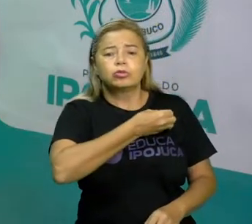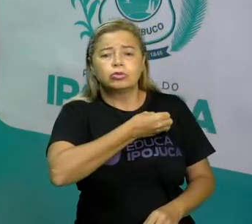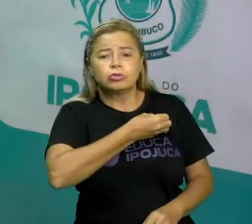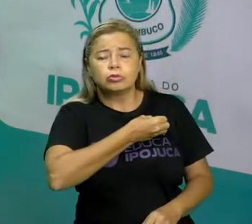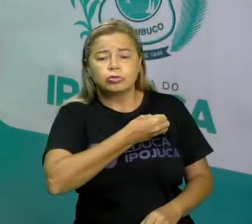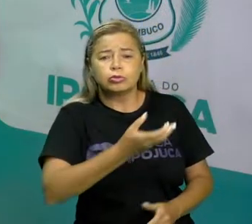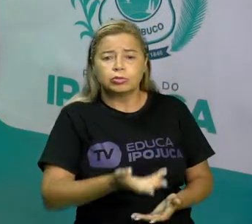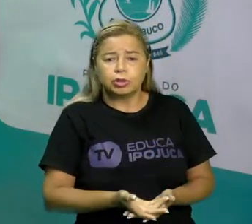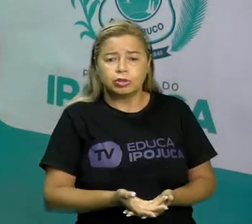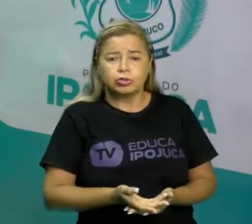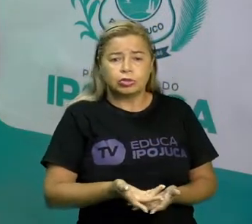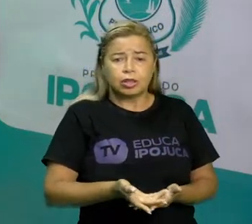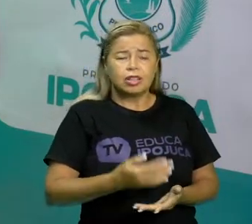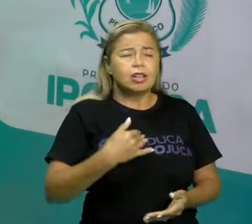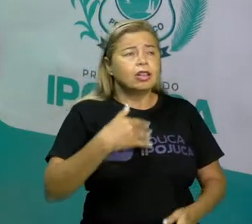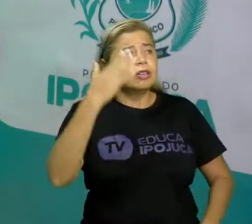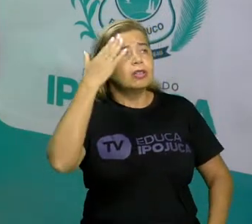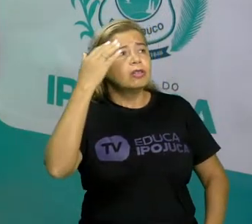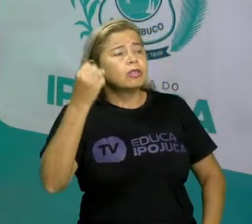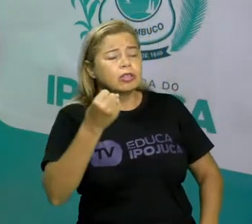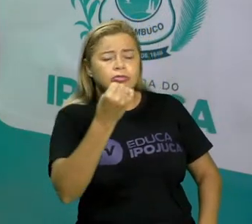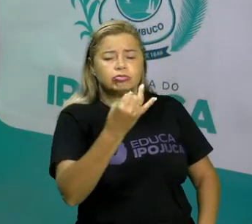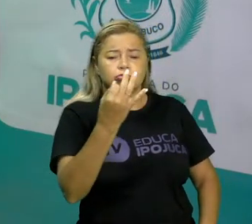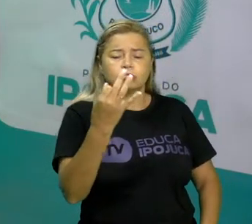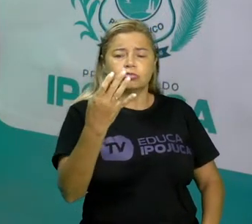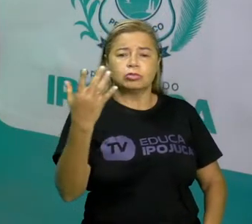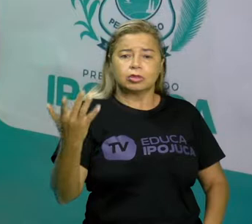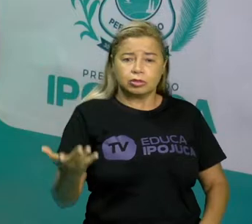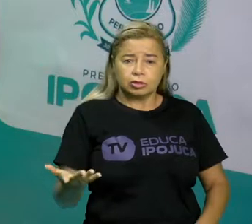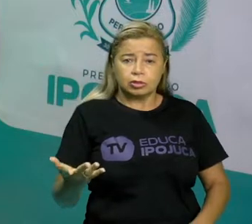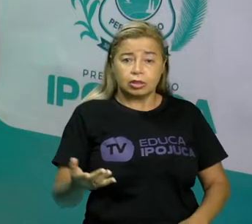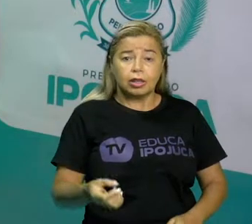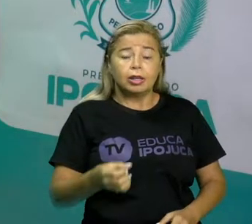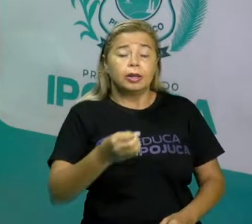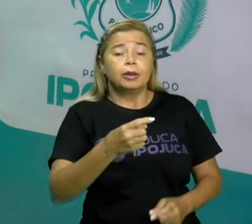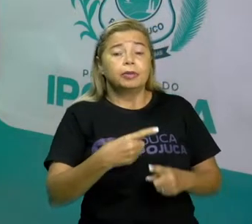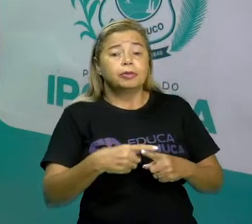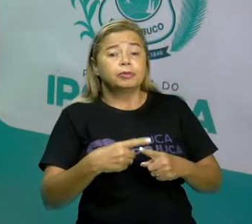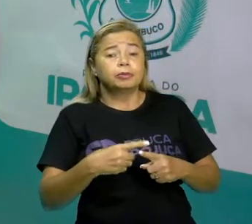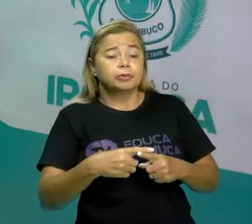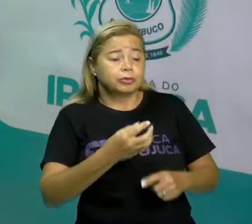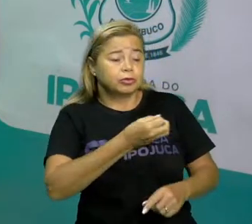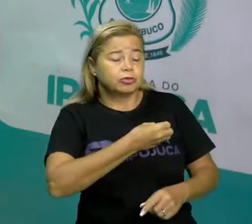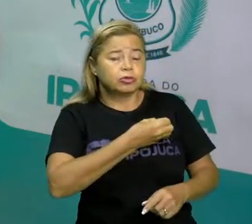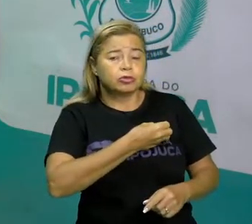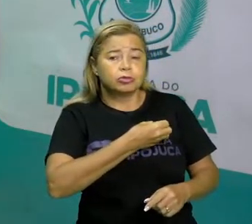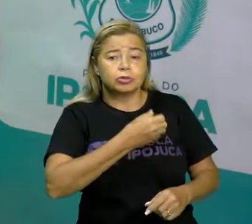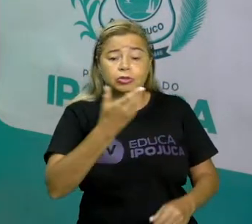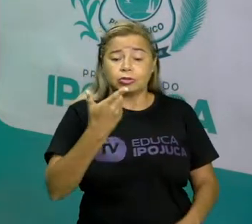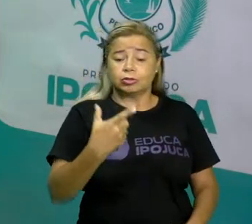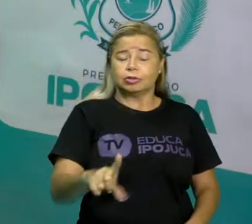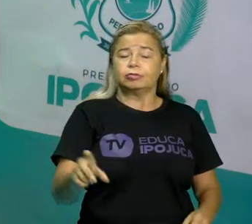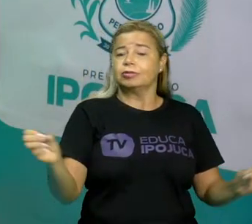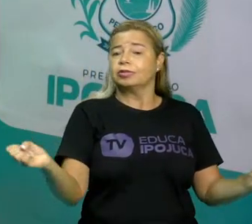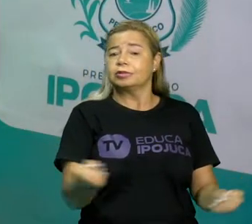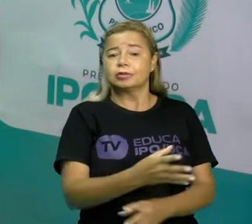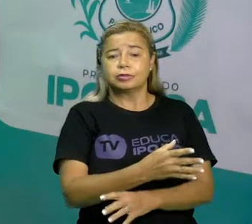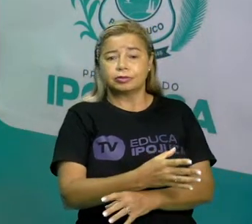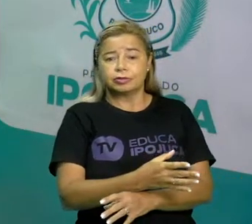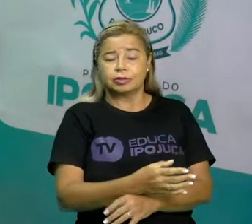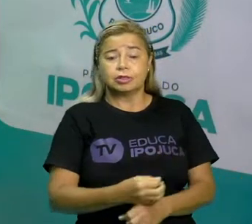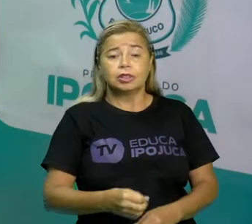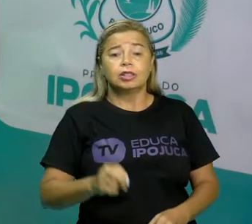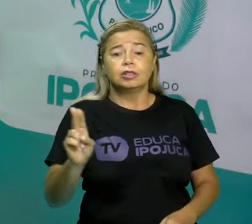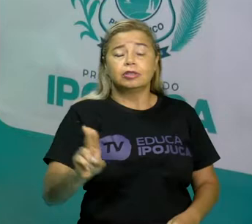nós sabemos contar e ao mesmo tempo números são infinitos, como a gente sabe. A gente vai usar unidades,